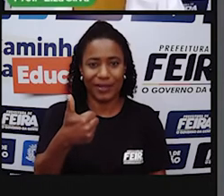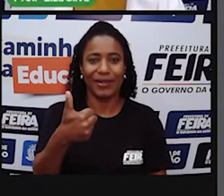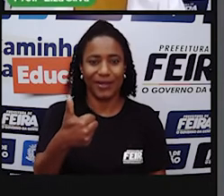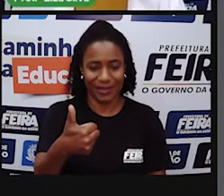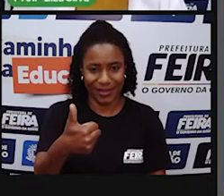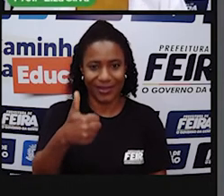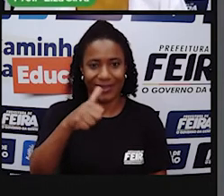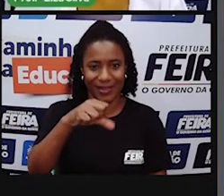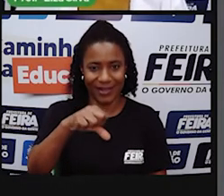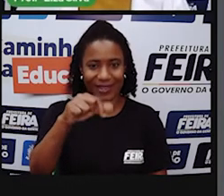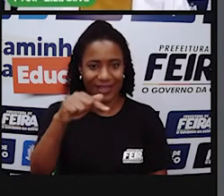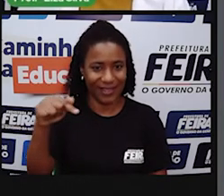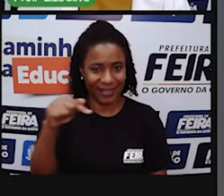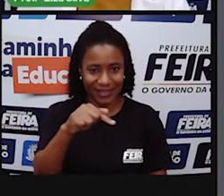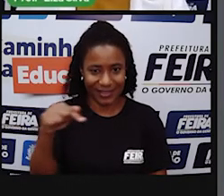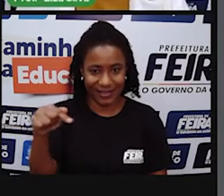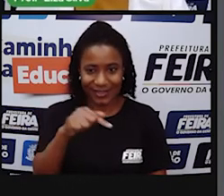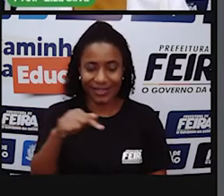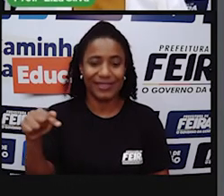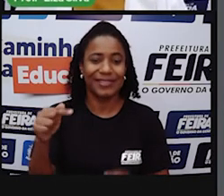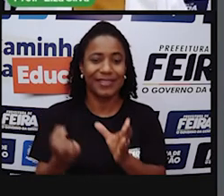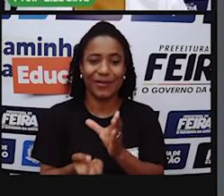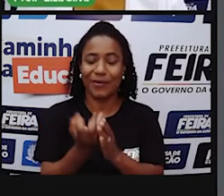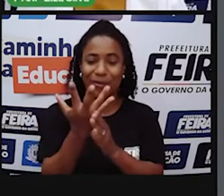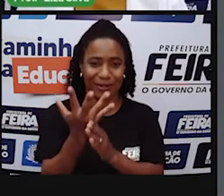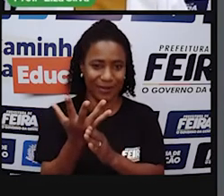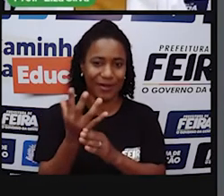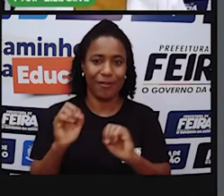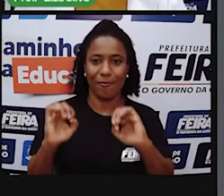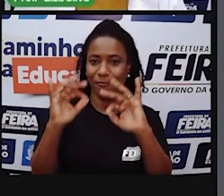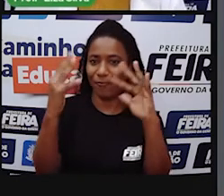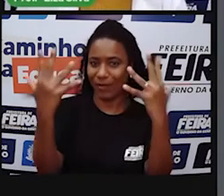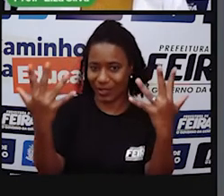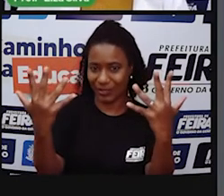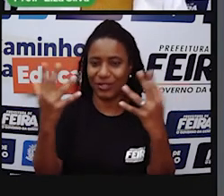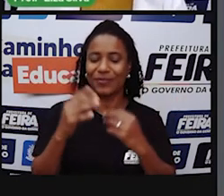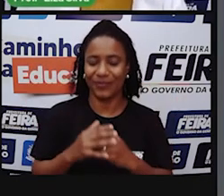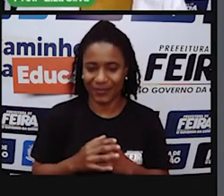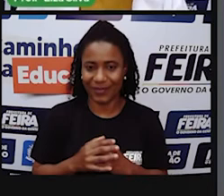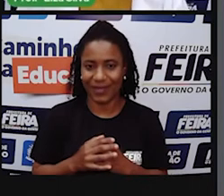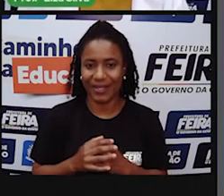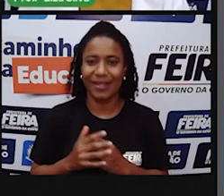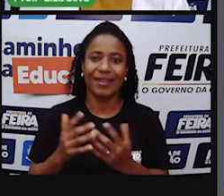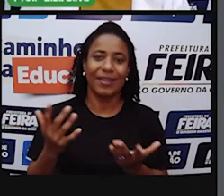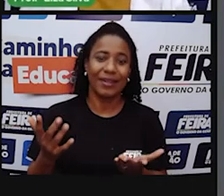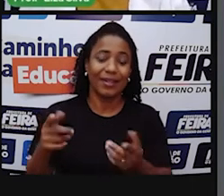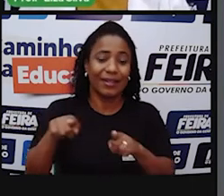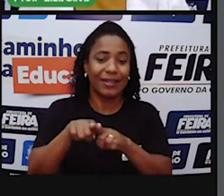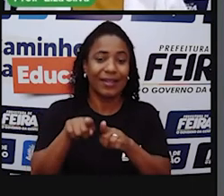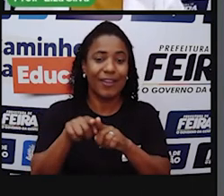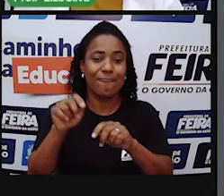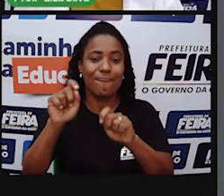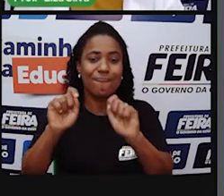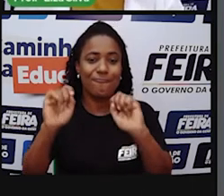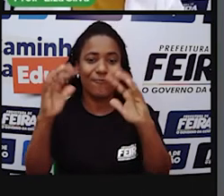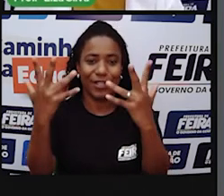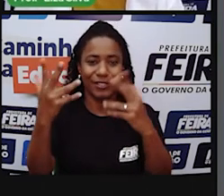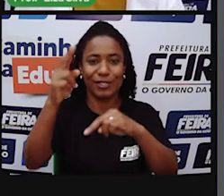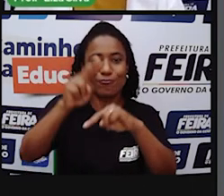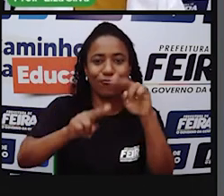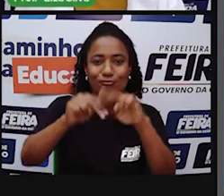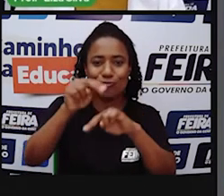E ela é muito popular Inclusive Algumas pessoas Chamam-na De Festa de São João